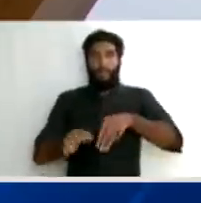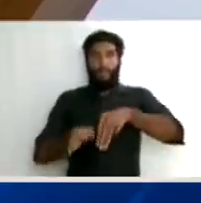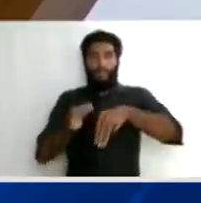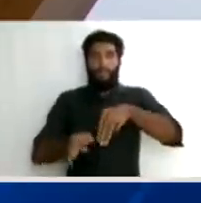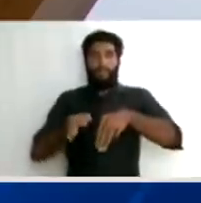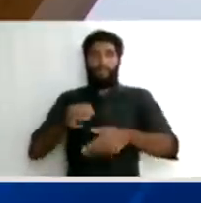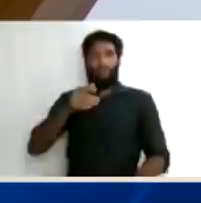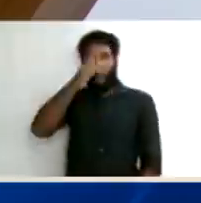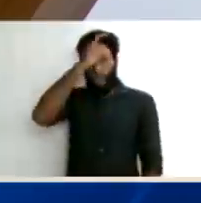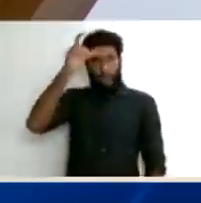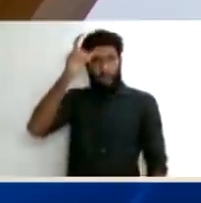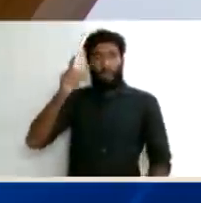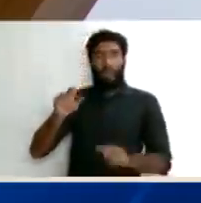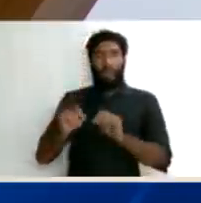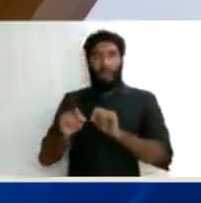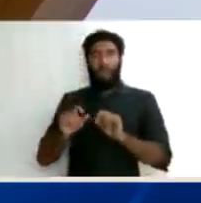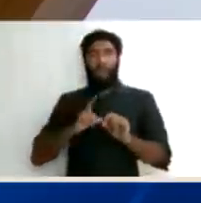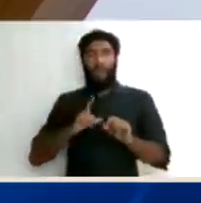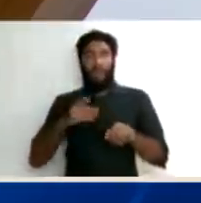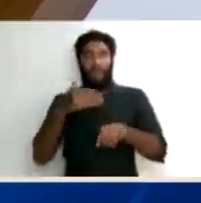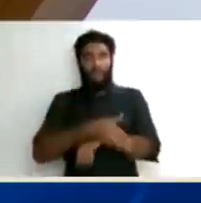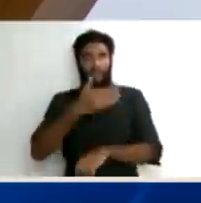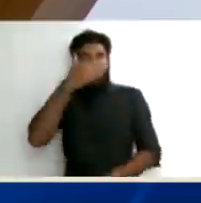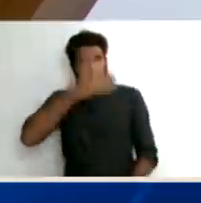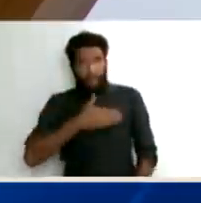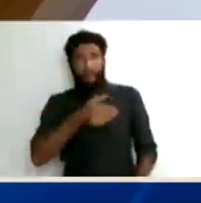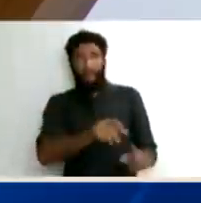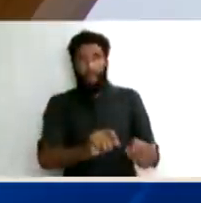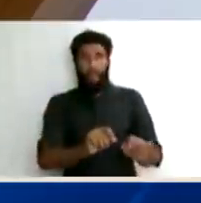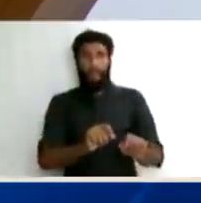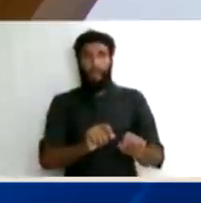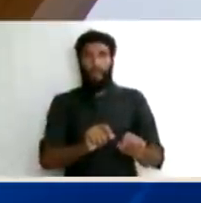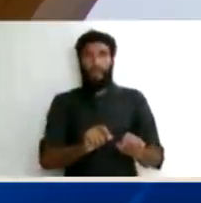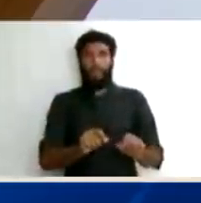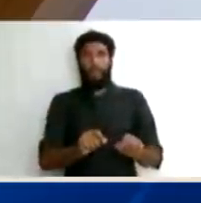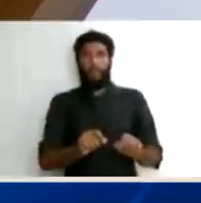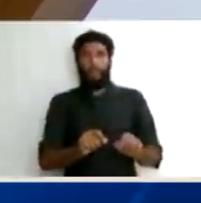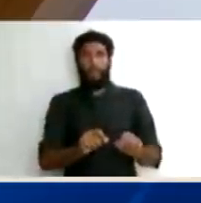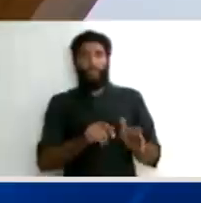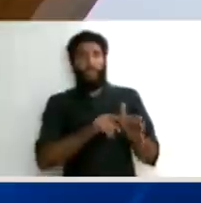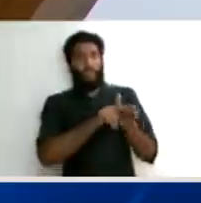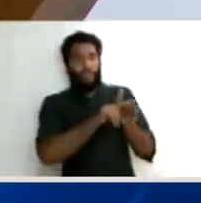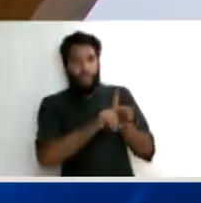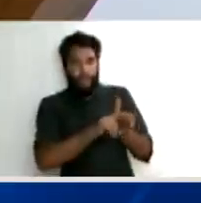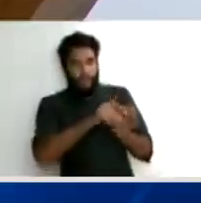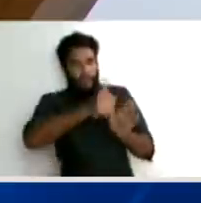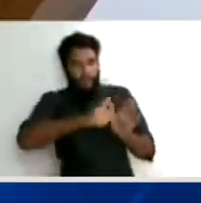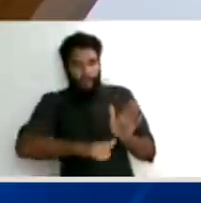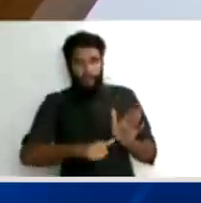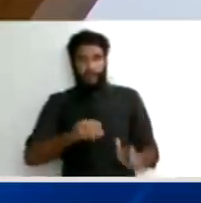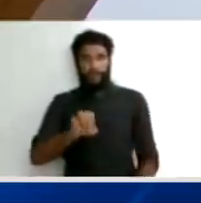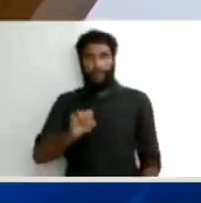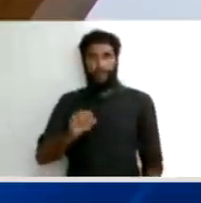E me parece não haver recurso nessa situação para que seja levada ao plenário. Porque só seria